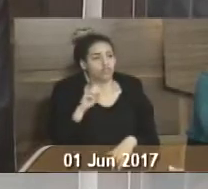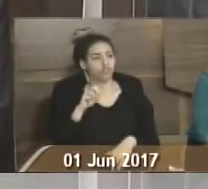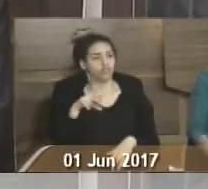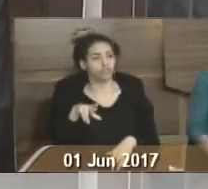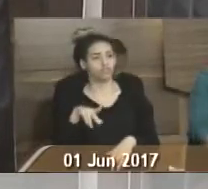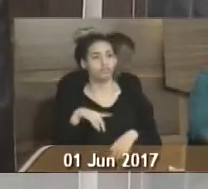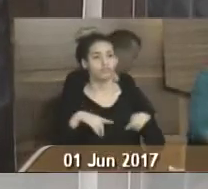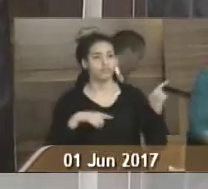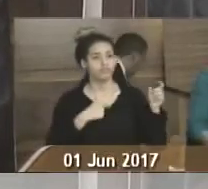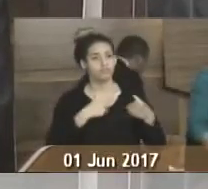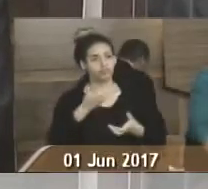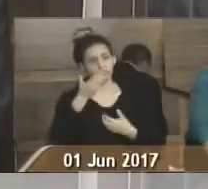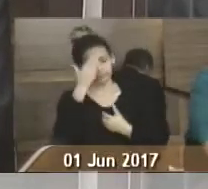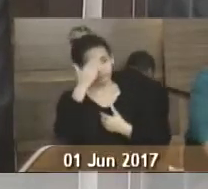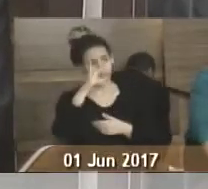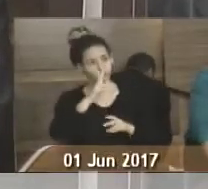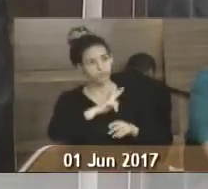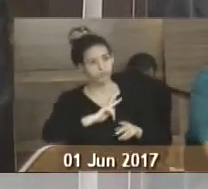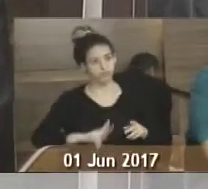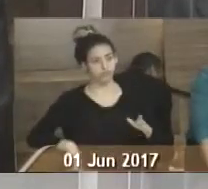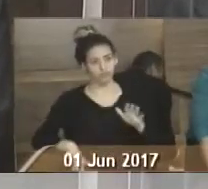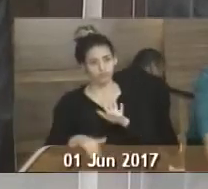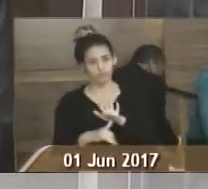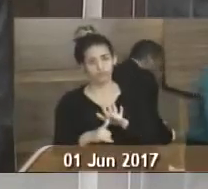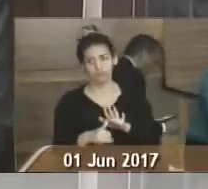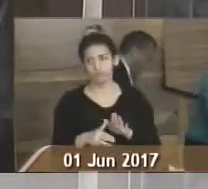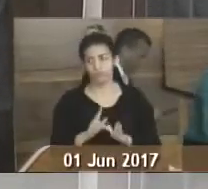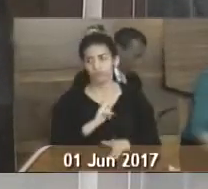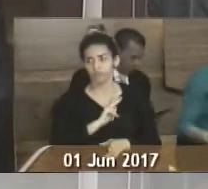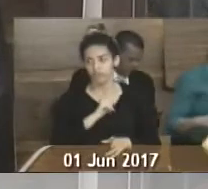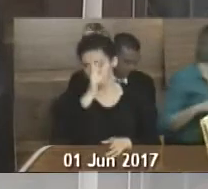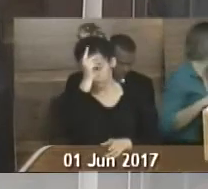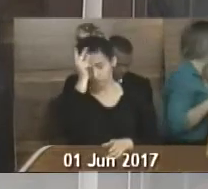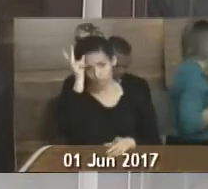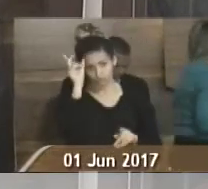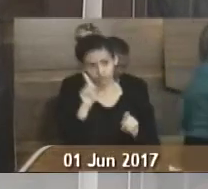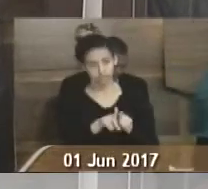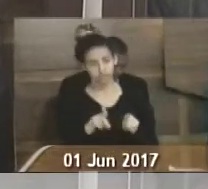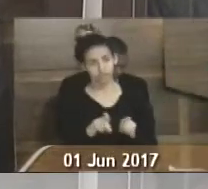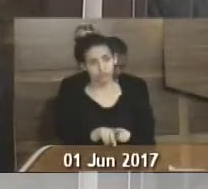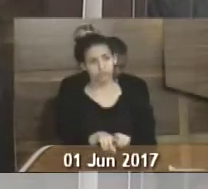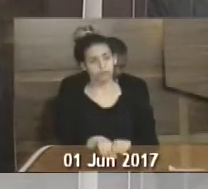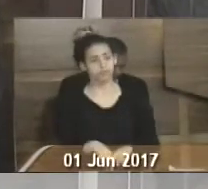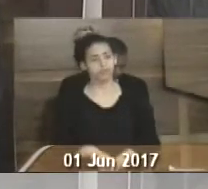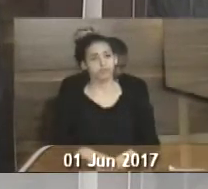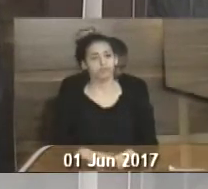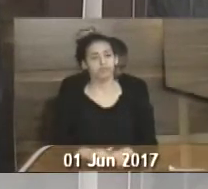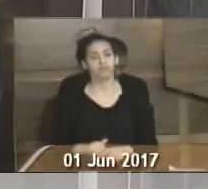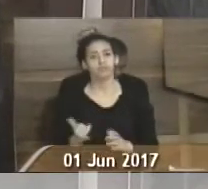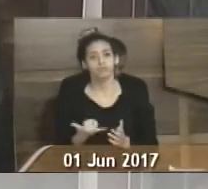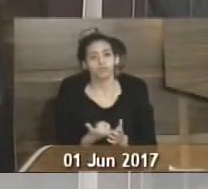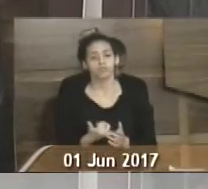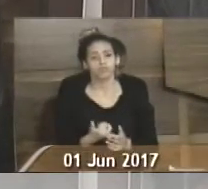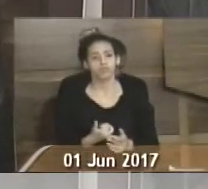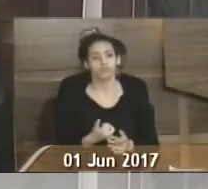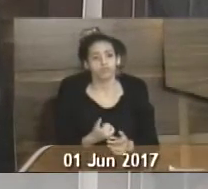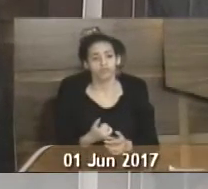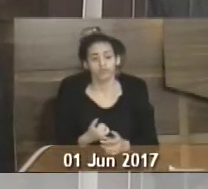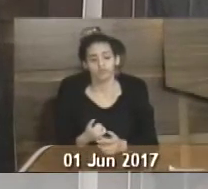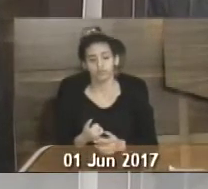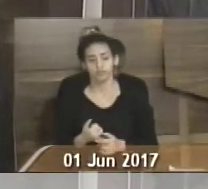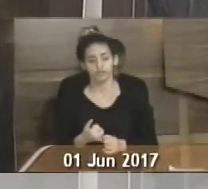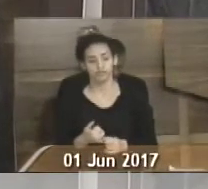quero aqui agradecer o presidente da Eletro Nucrear e o prefeito Fernando Jordão, que foi uma indicação do nosso